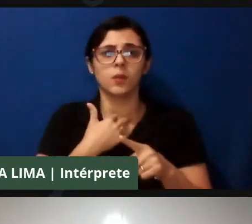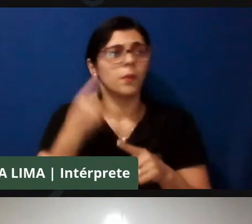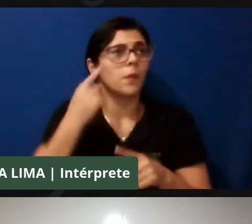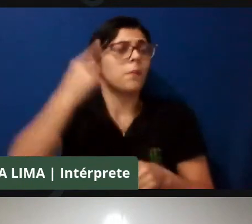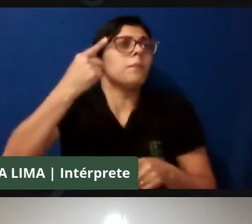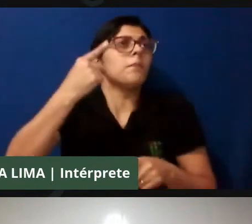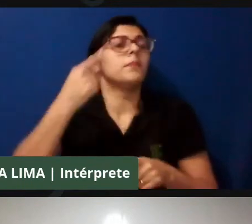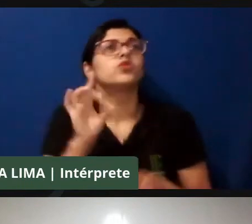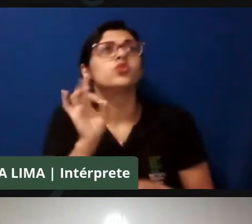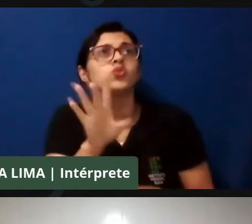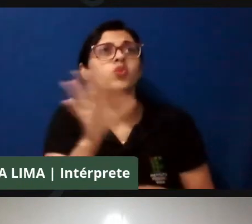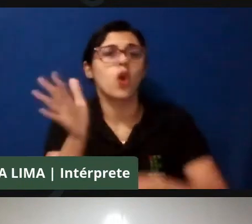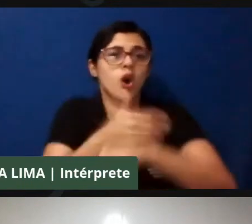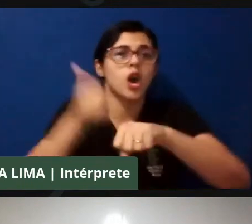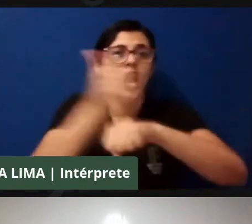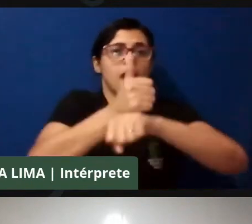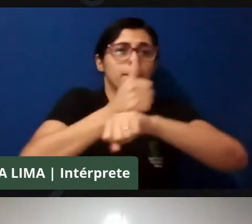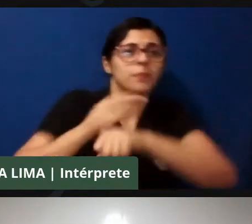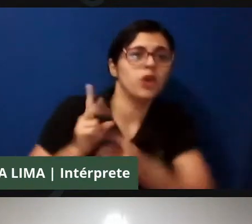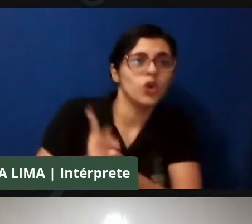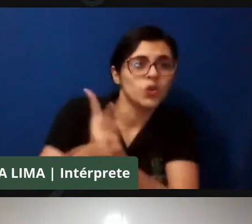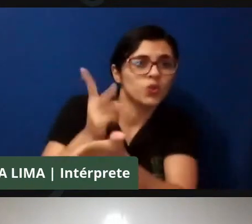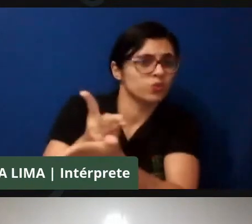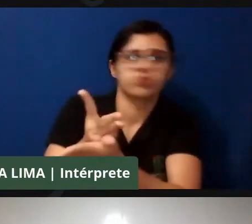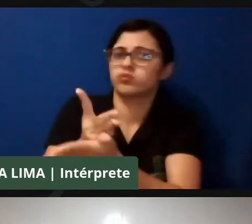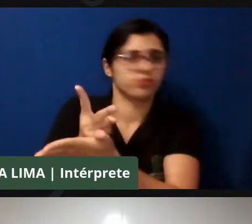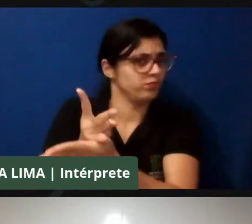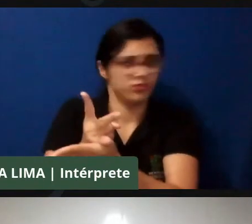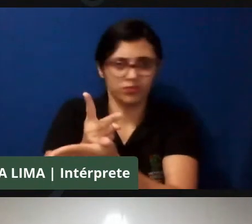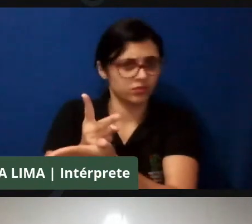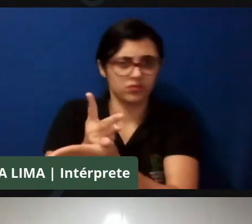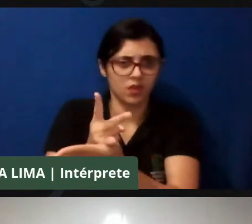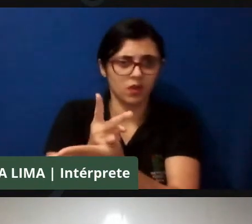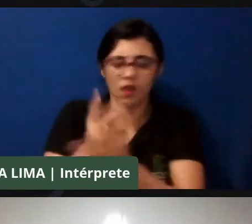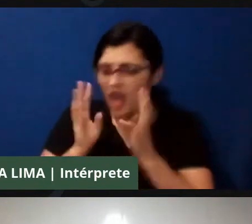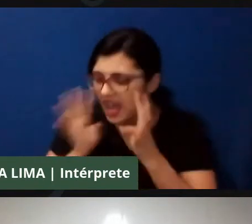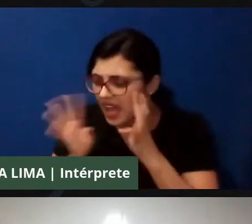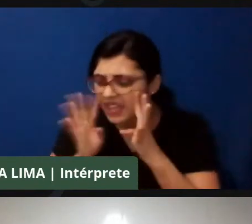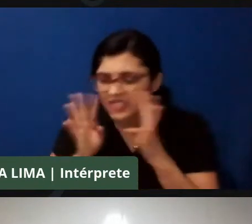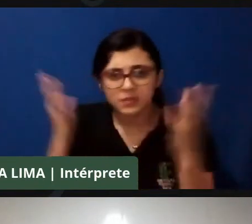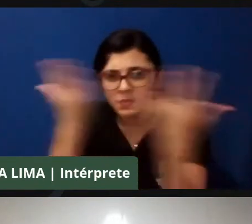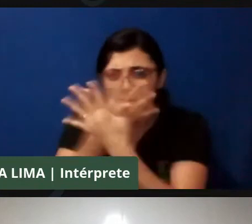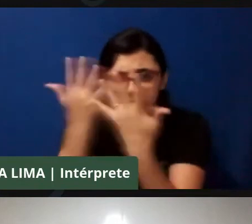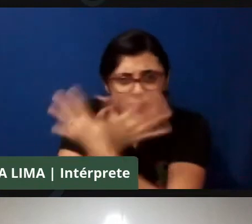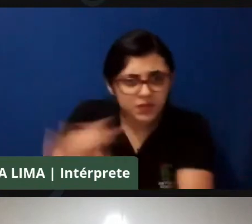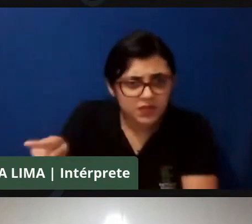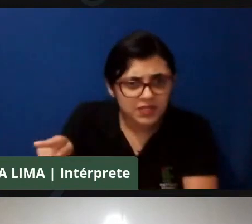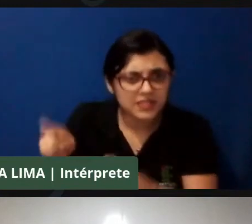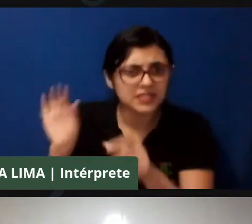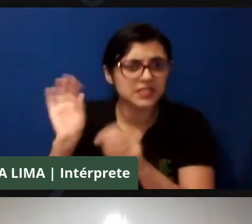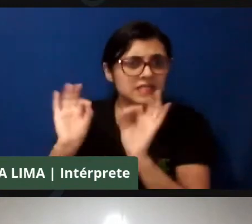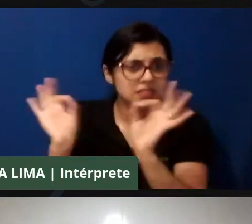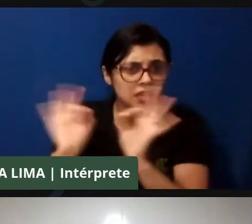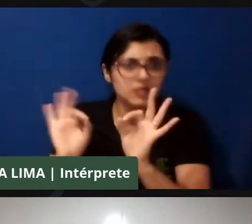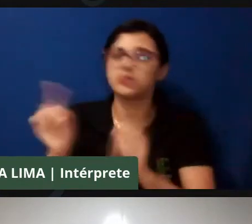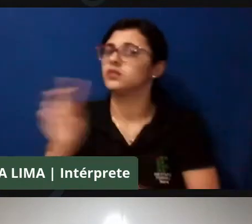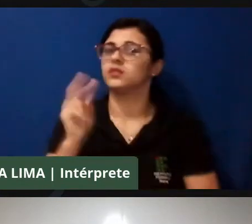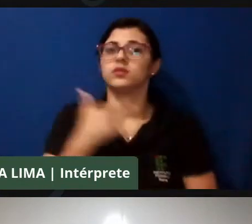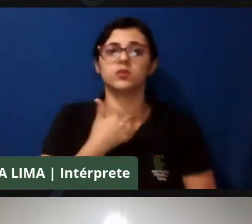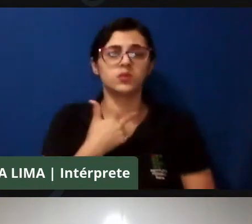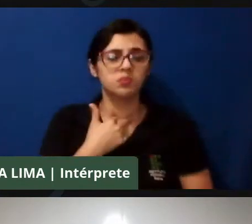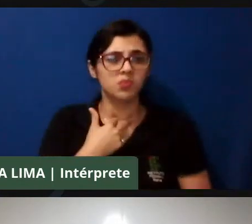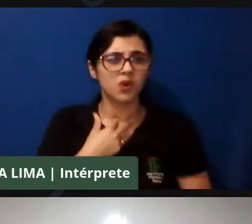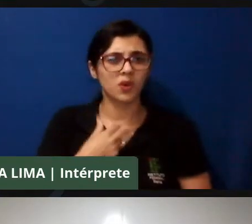que é de invisibilizar e destruir, continuar usando a gente, às vezes, como escada, né, como um pilar para estar